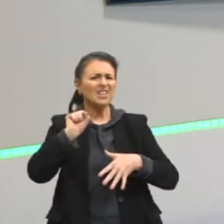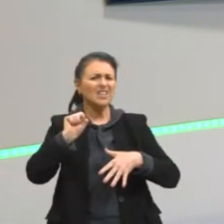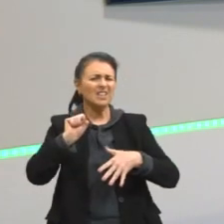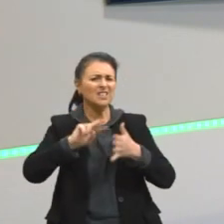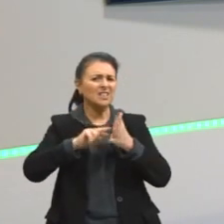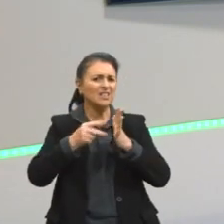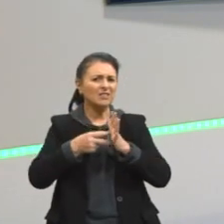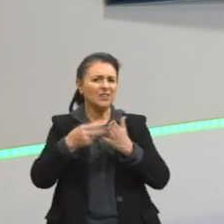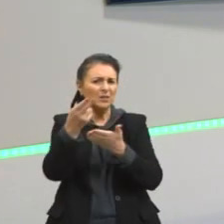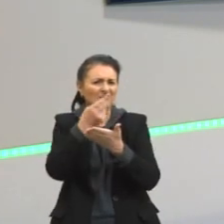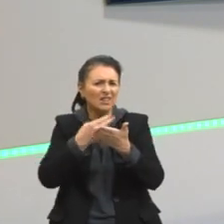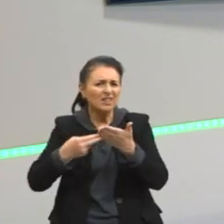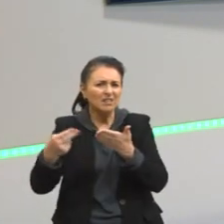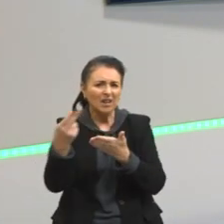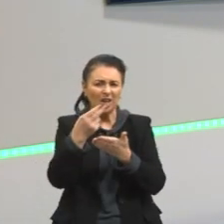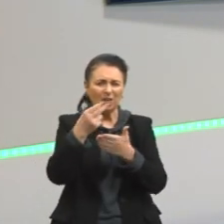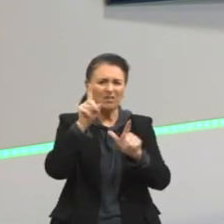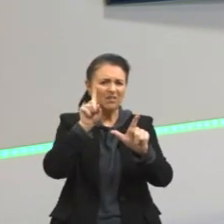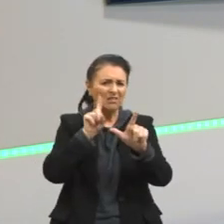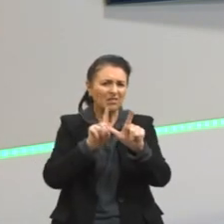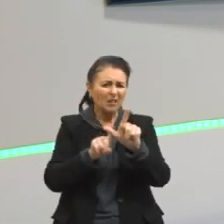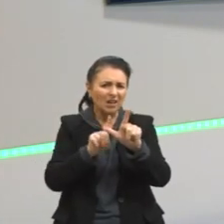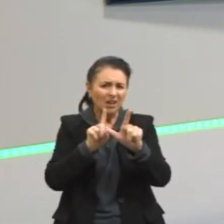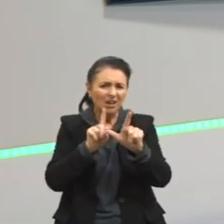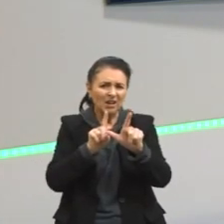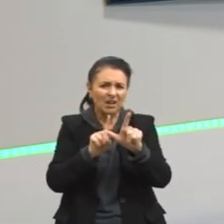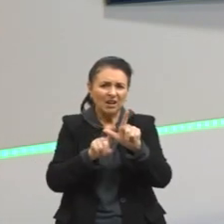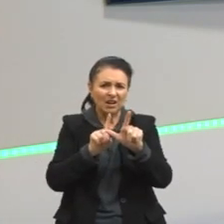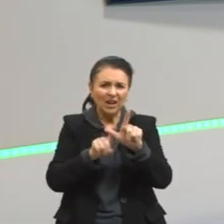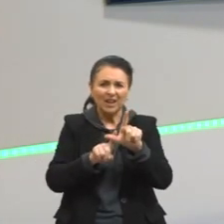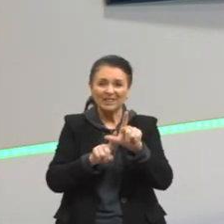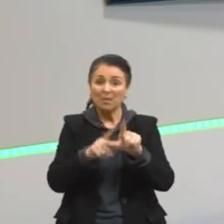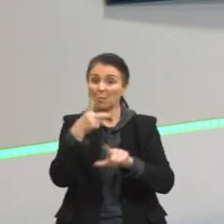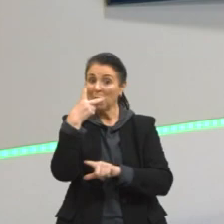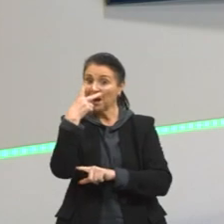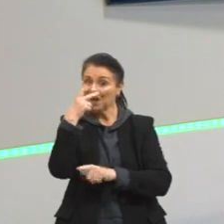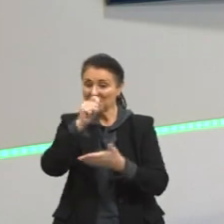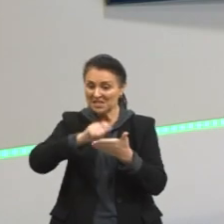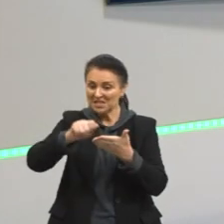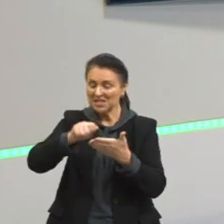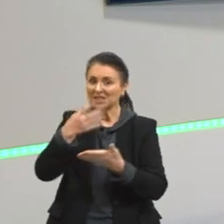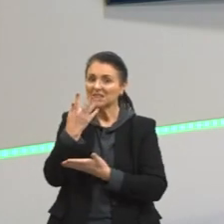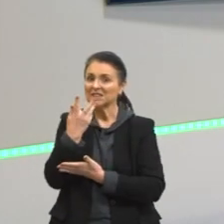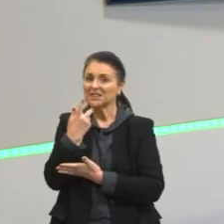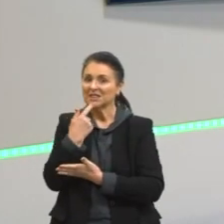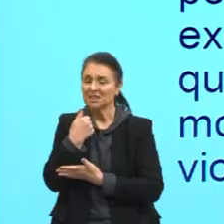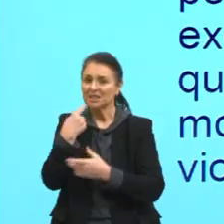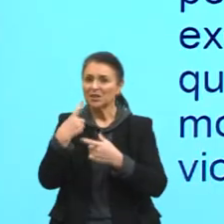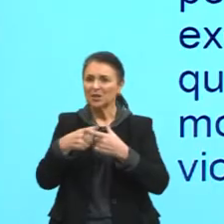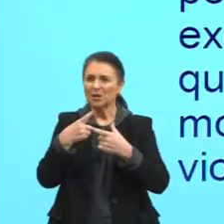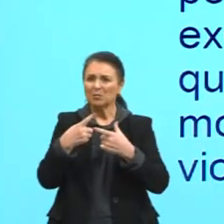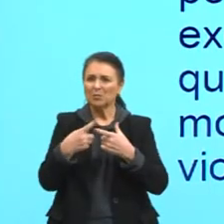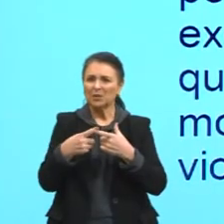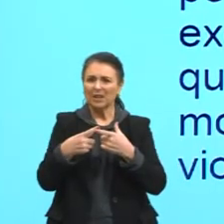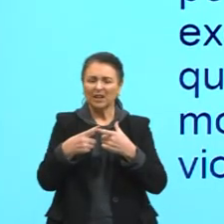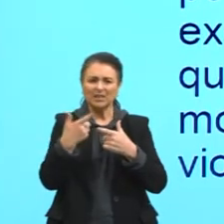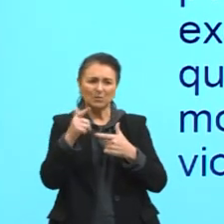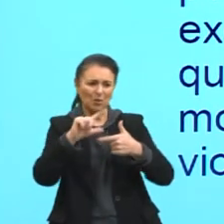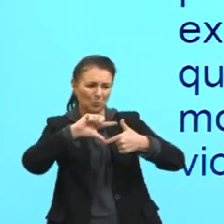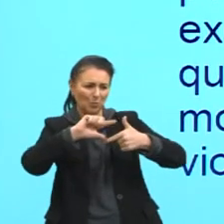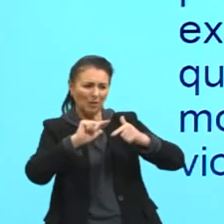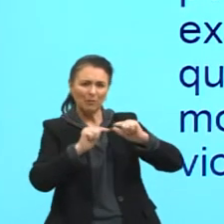dele, essas letras que são letras relativamente infantis, porque elas são meio disformes,